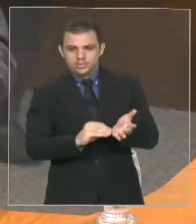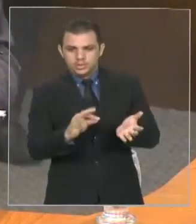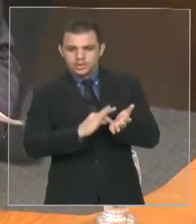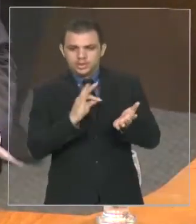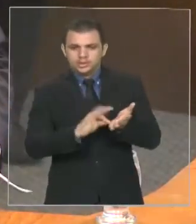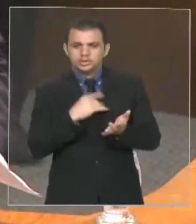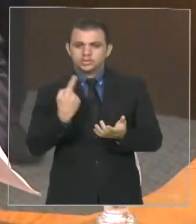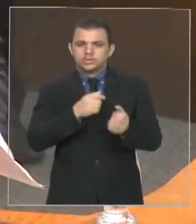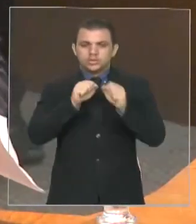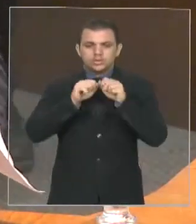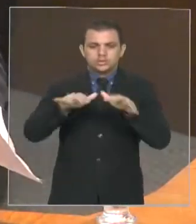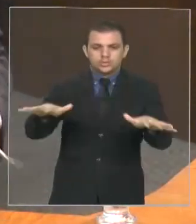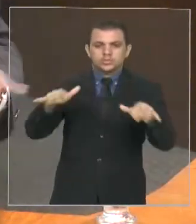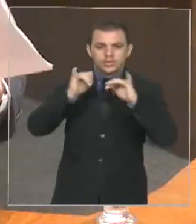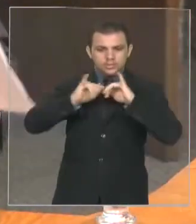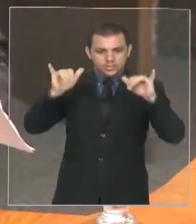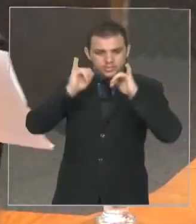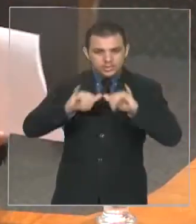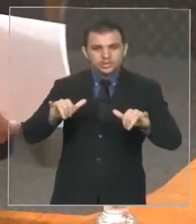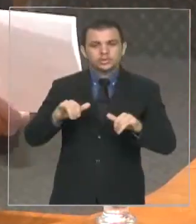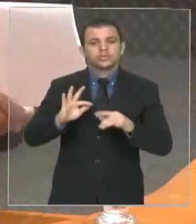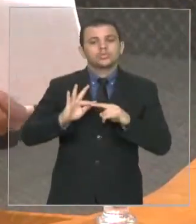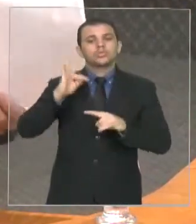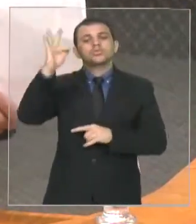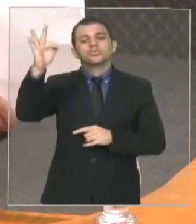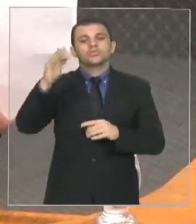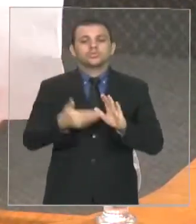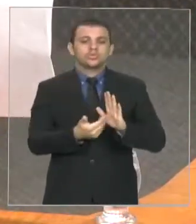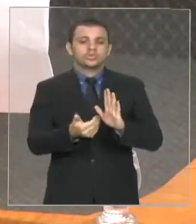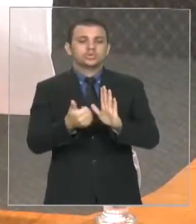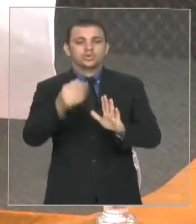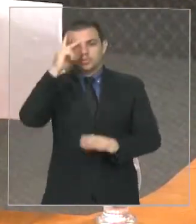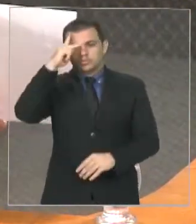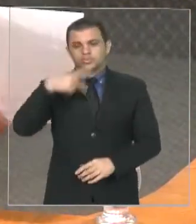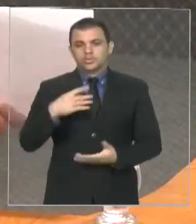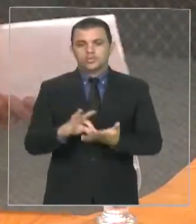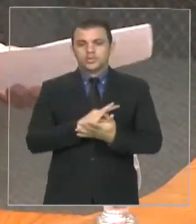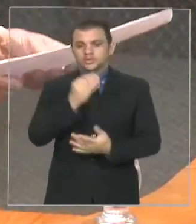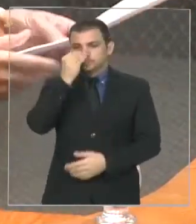imprensa um dia também seja negado, negando, portanto, a sua própria assinatura. Muito obrigado. Obrigado. Obrigado.